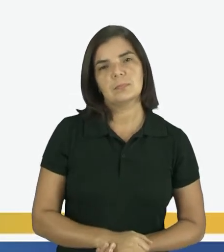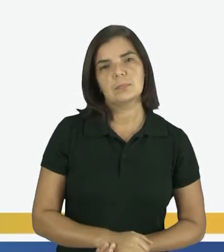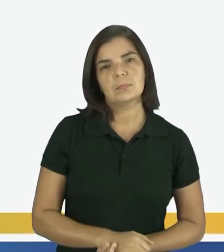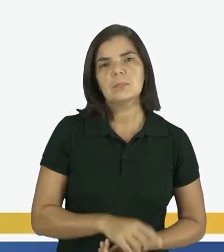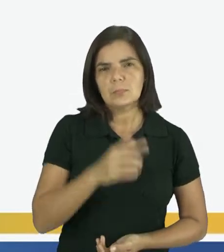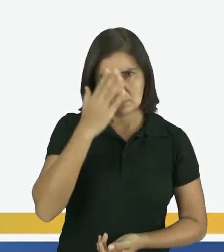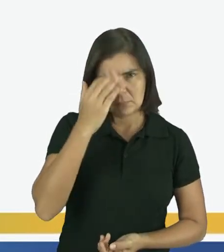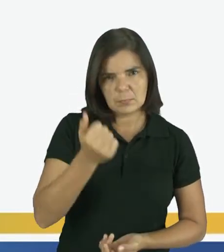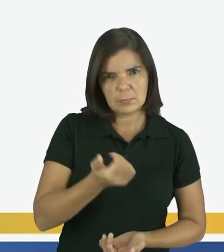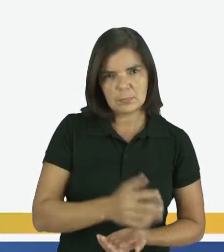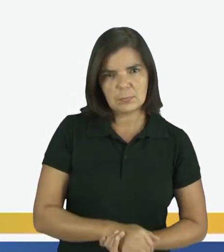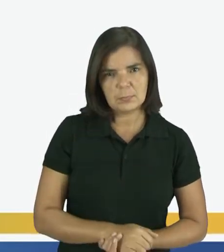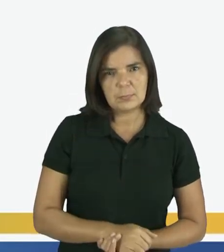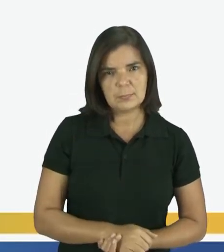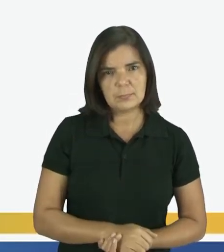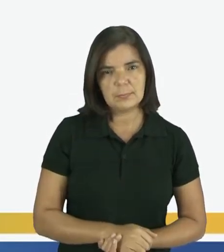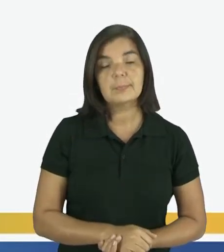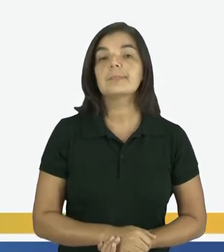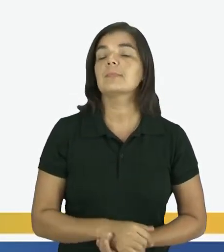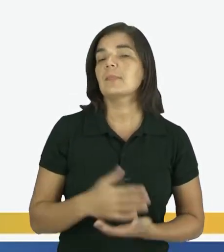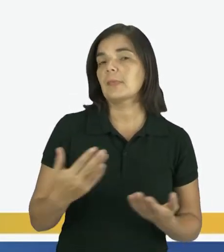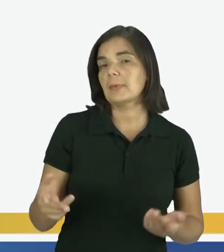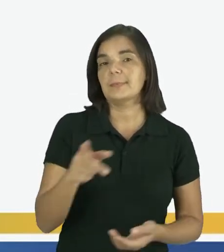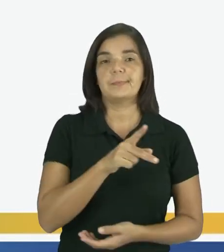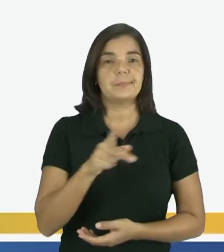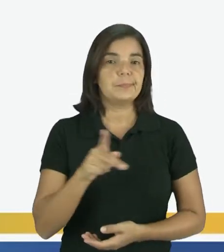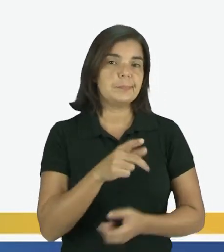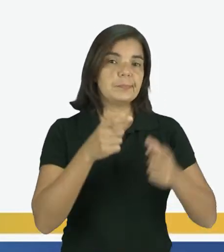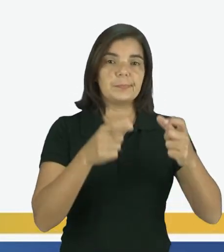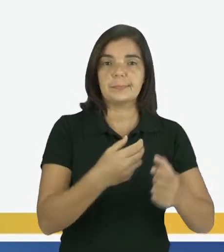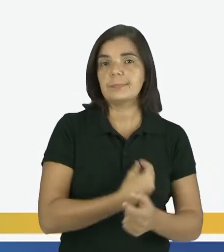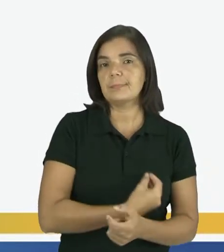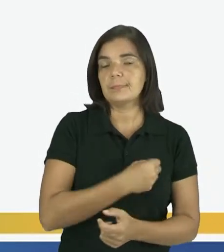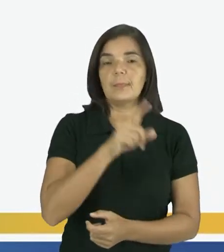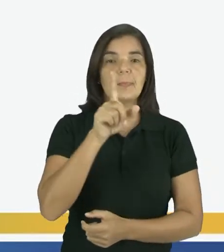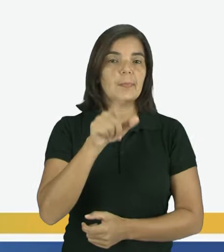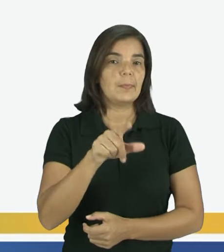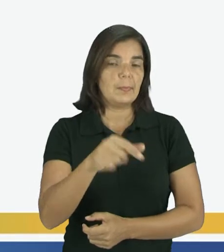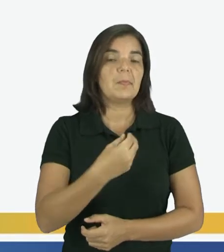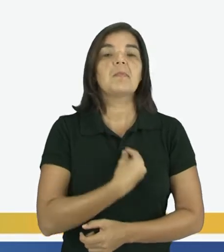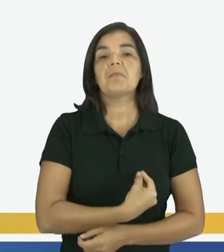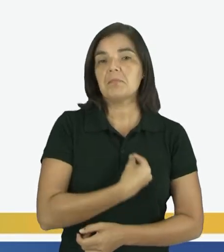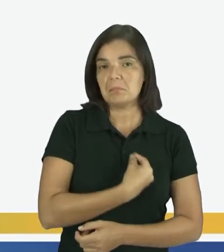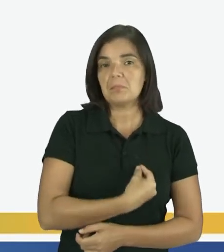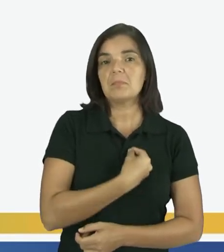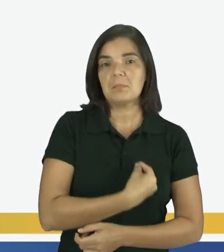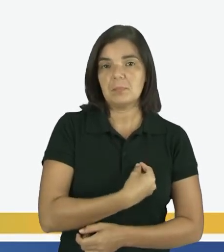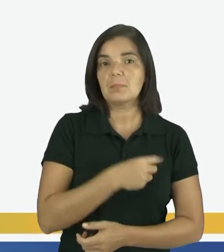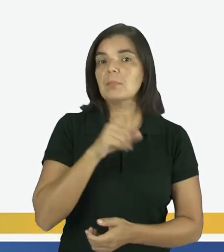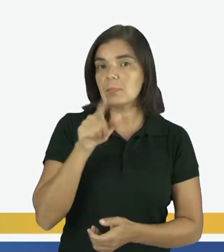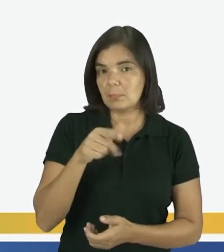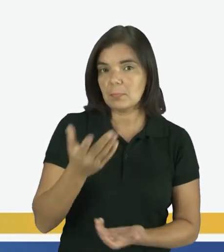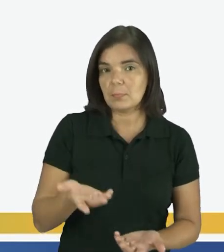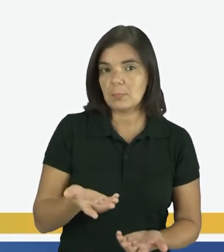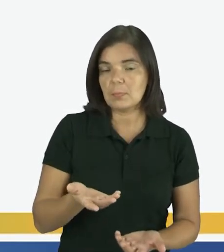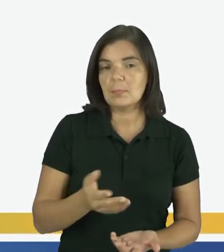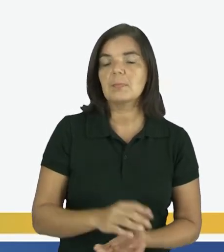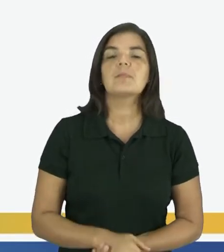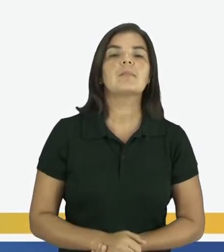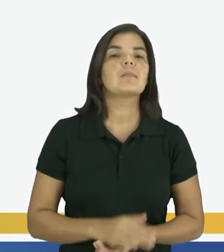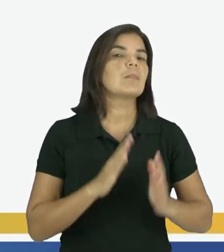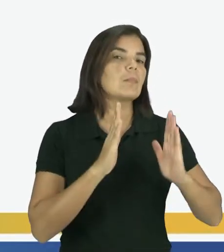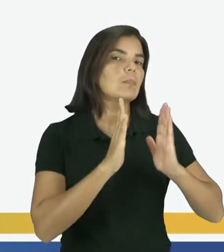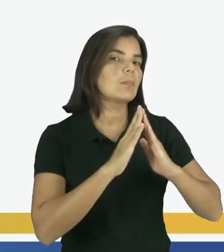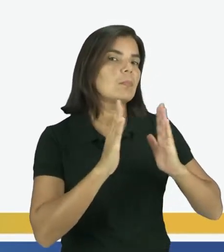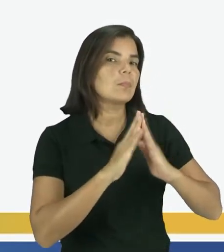Sabem? Ah, professora, o espaço vivido deve ser o espaço em que vivemos, não é mesmo? A nossa